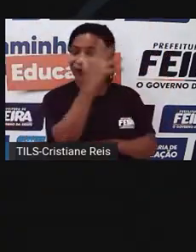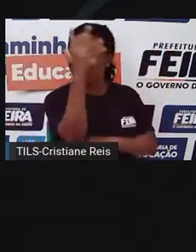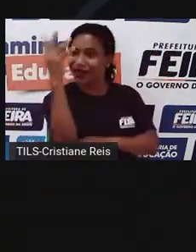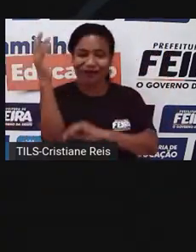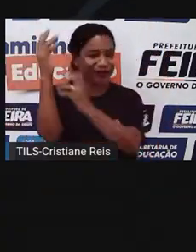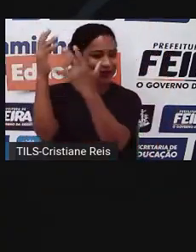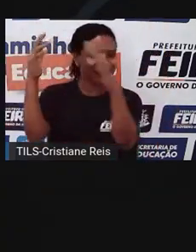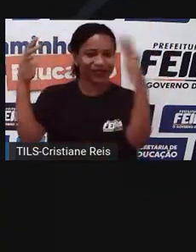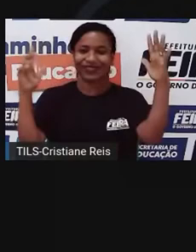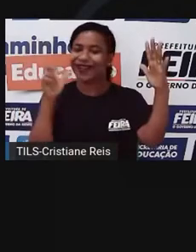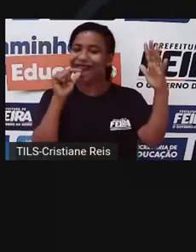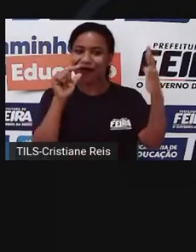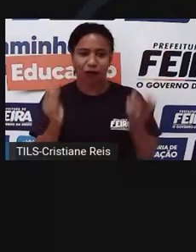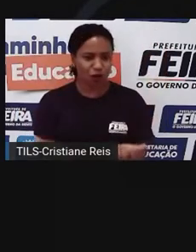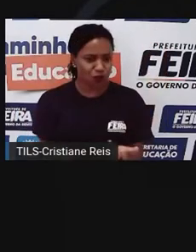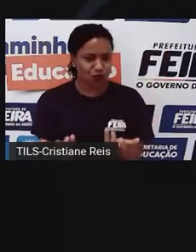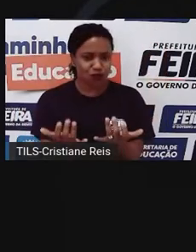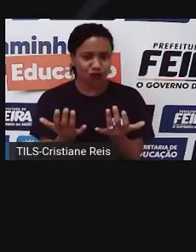vapor d'água.